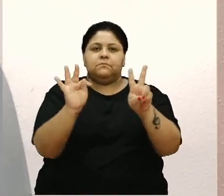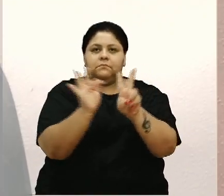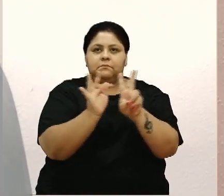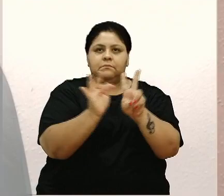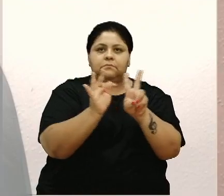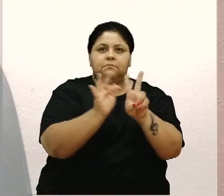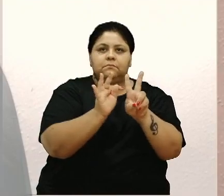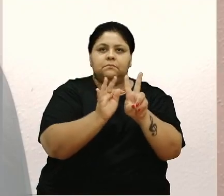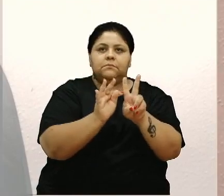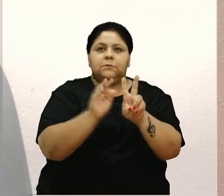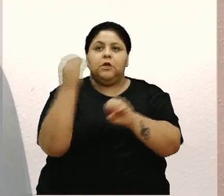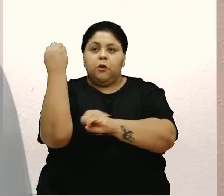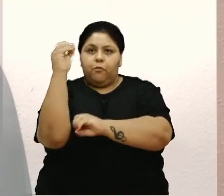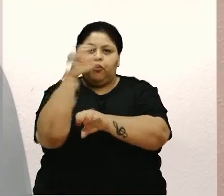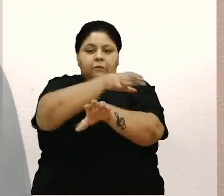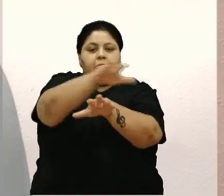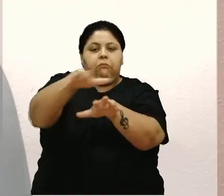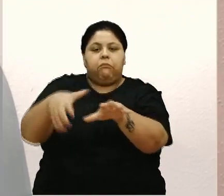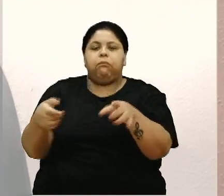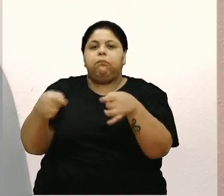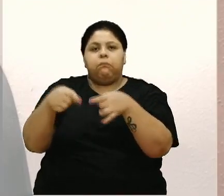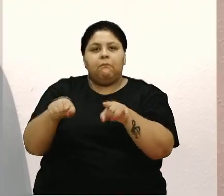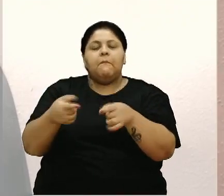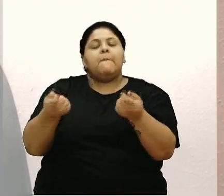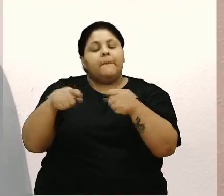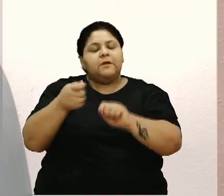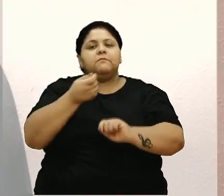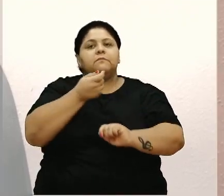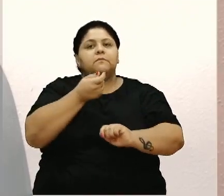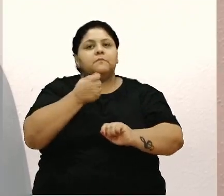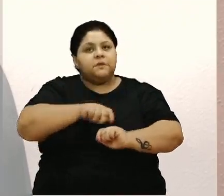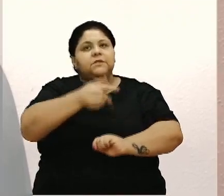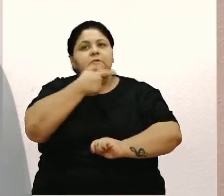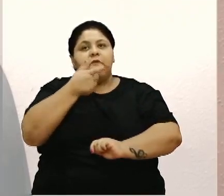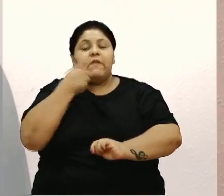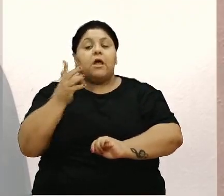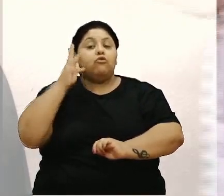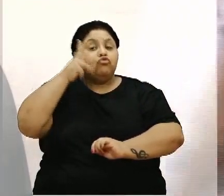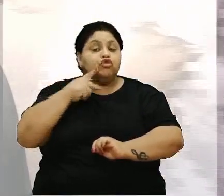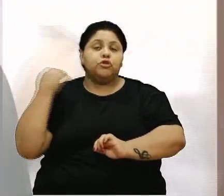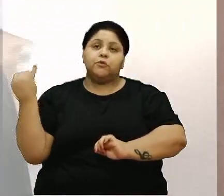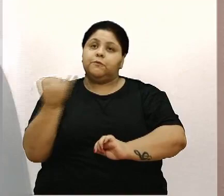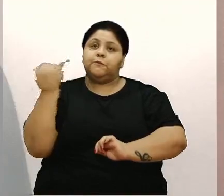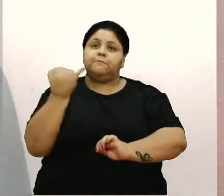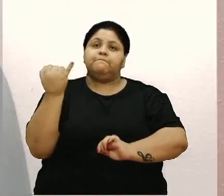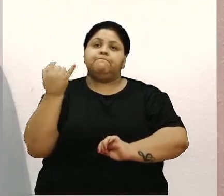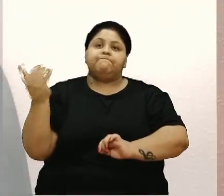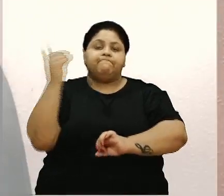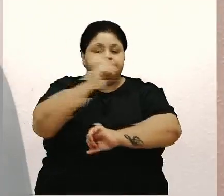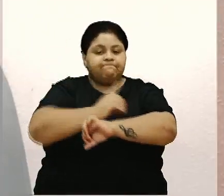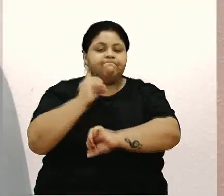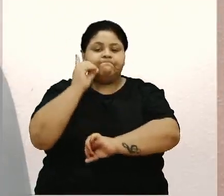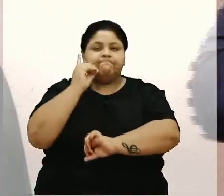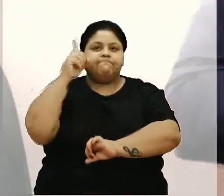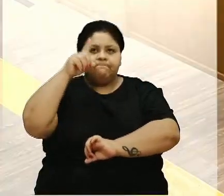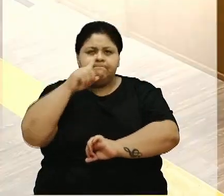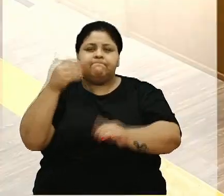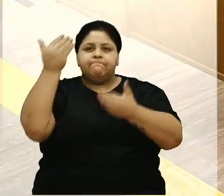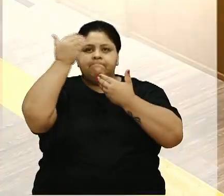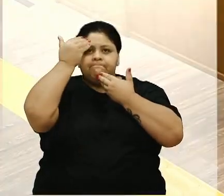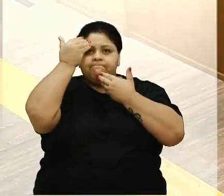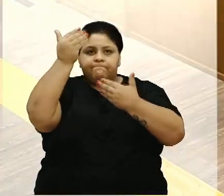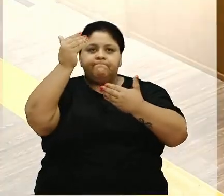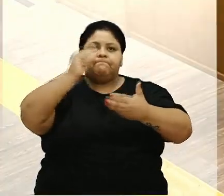grande Porto Alegre, mas que a gente não pode deixar de passar essa data tão importante, né, que é o Dia das Mães. Obrigado, senhora presidente.